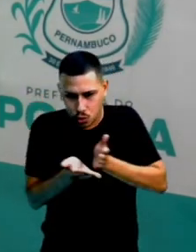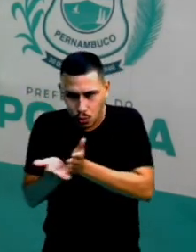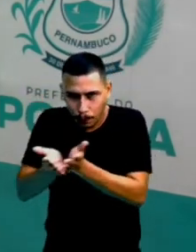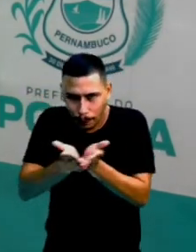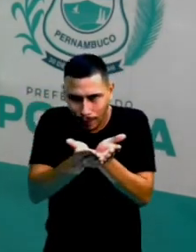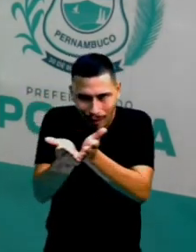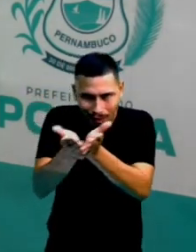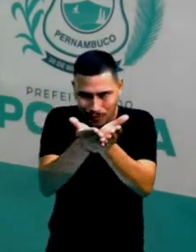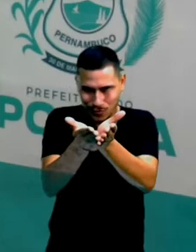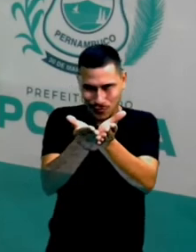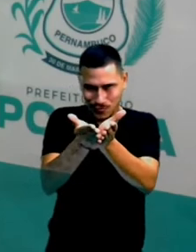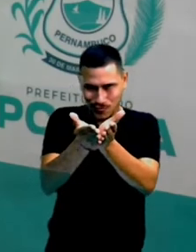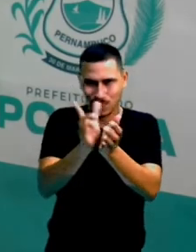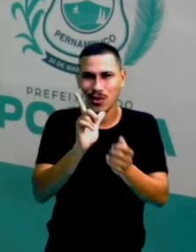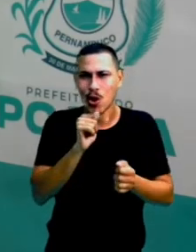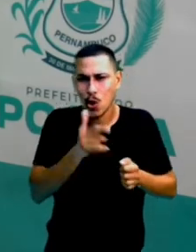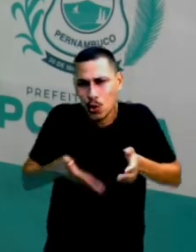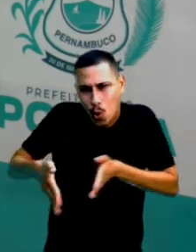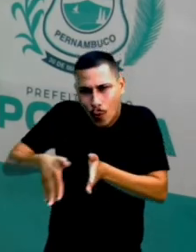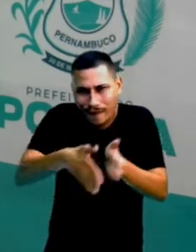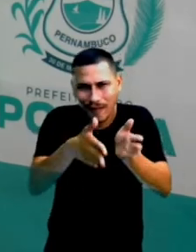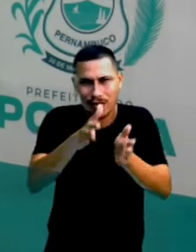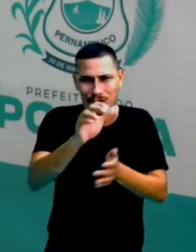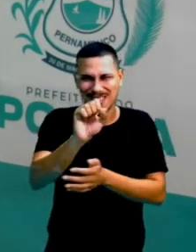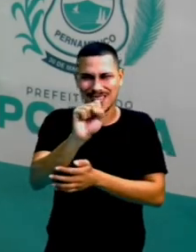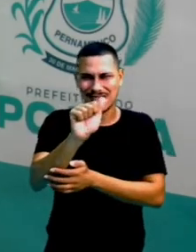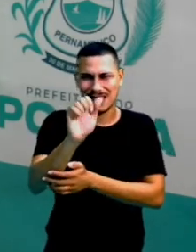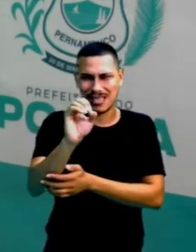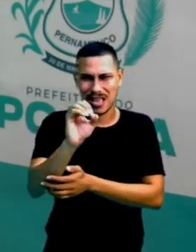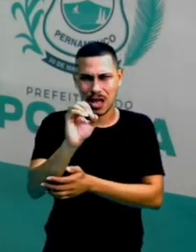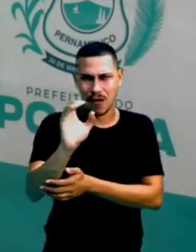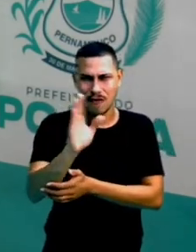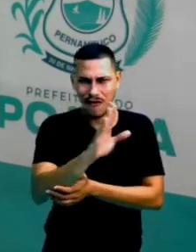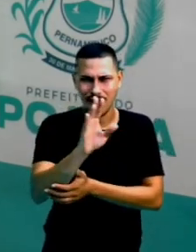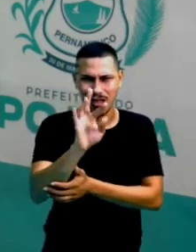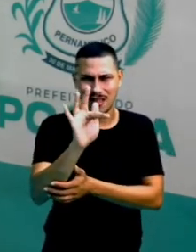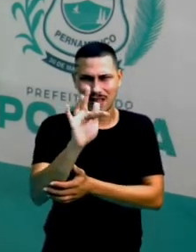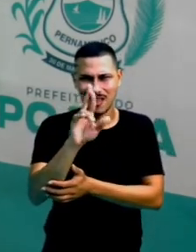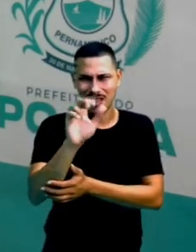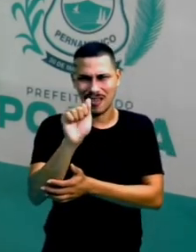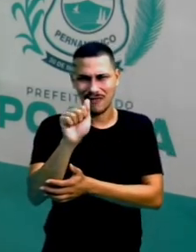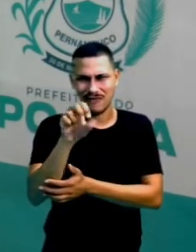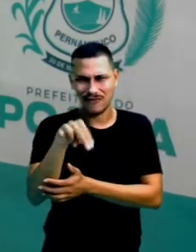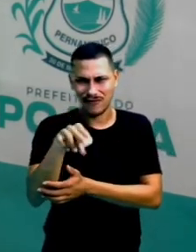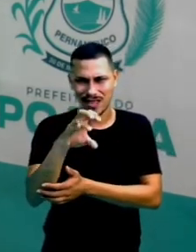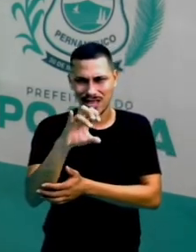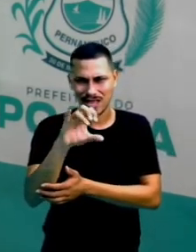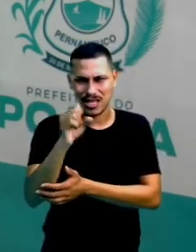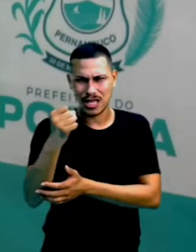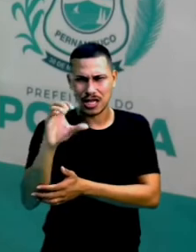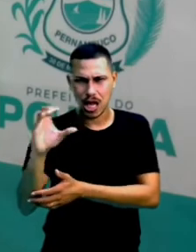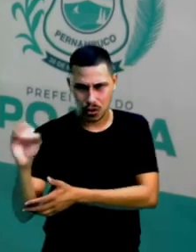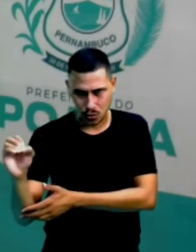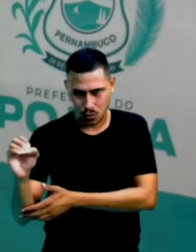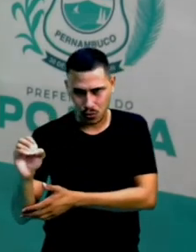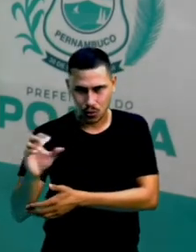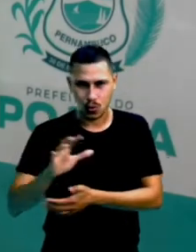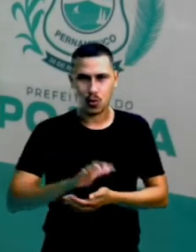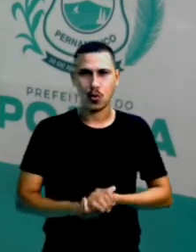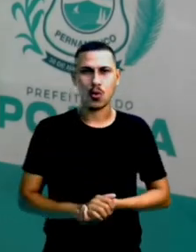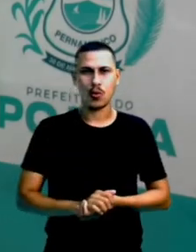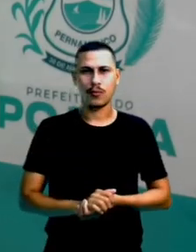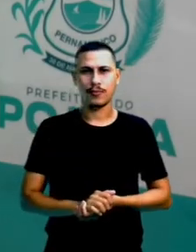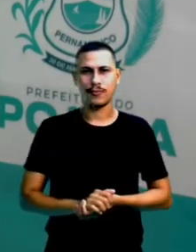Francisco Carrancas são figuras Que estão assim Sempre na pro dos barcos Que é pra intimidar Os inimigos Isso é uma cultura muito